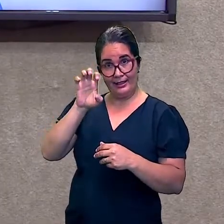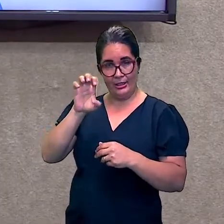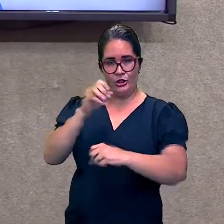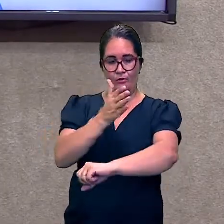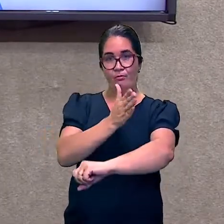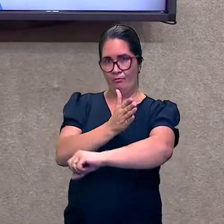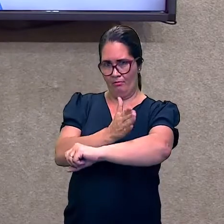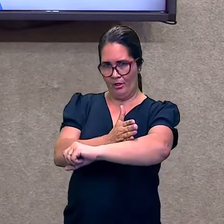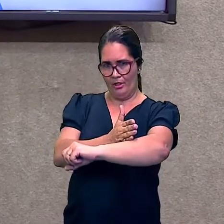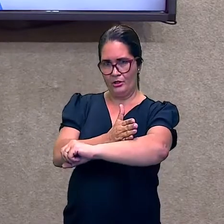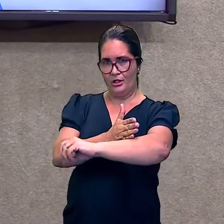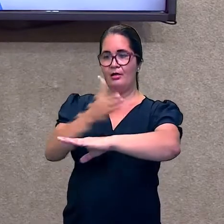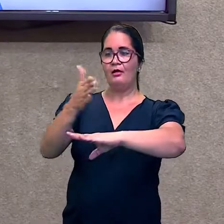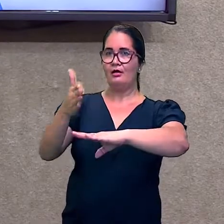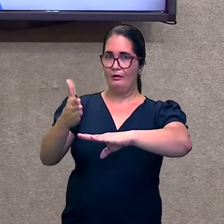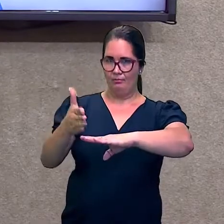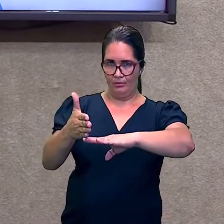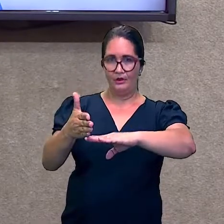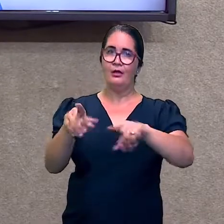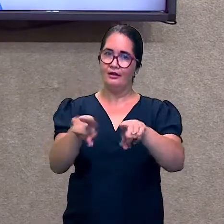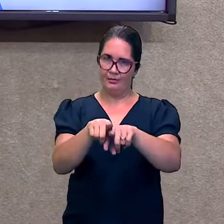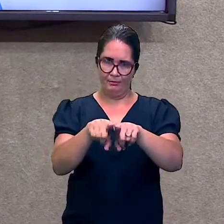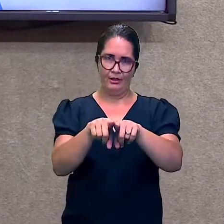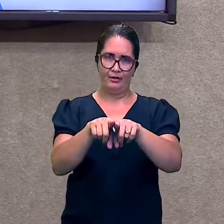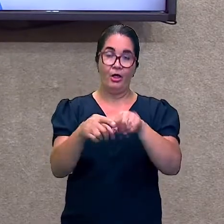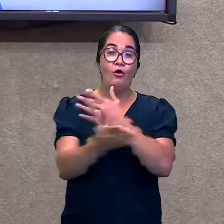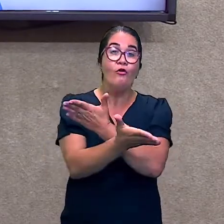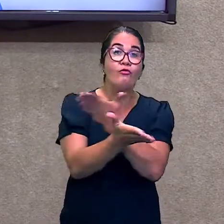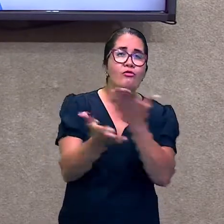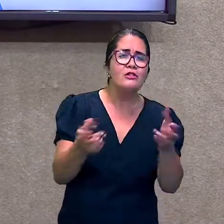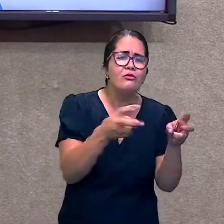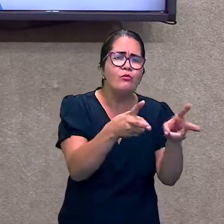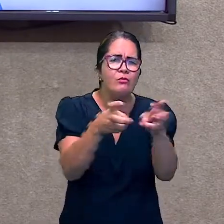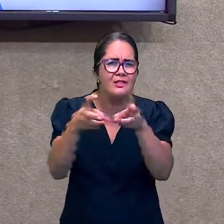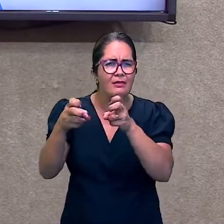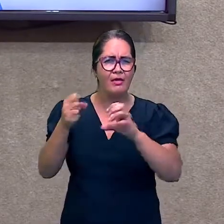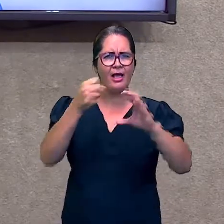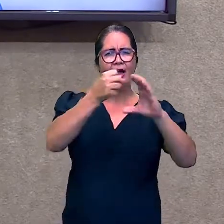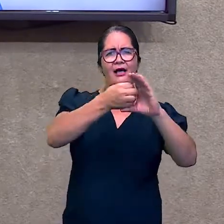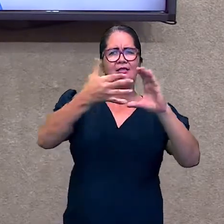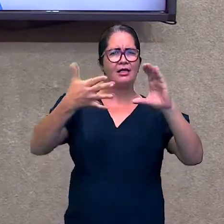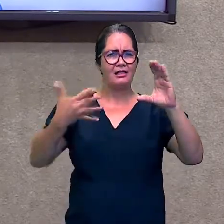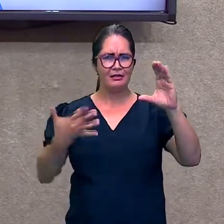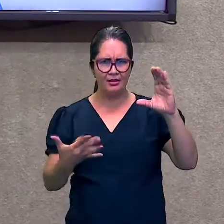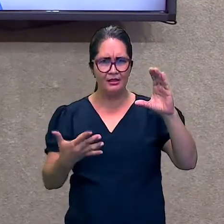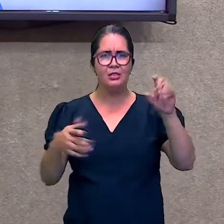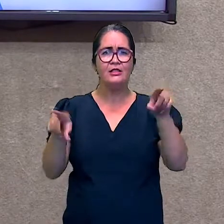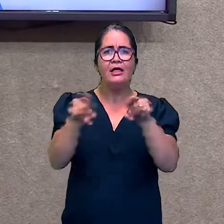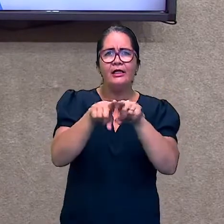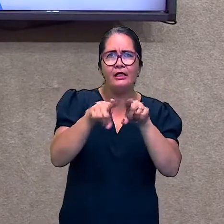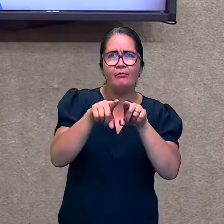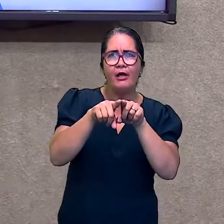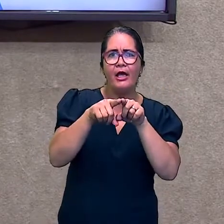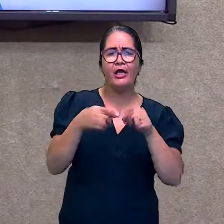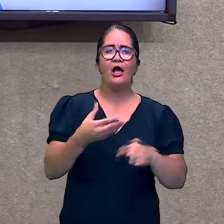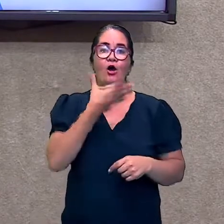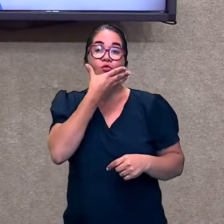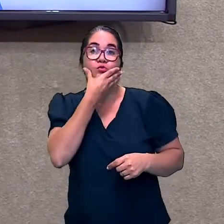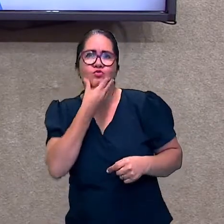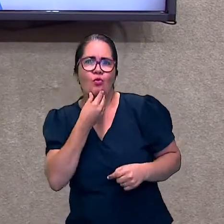as características, as pessoas as quais, os filósofos que